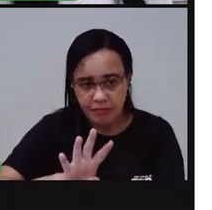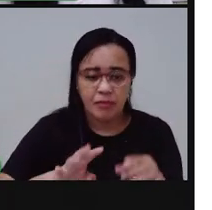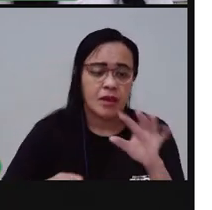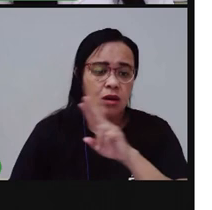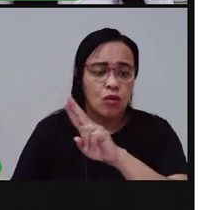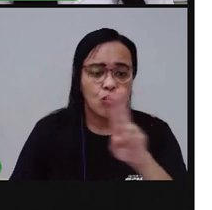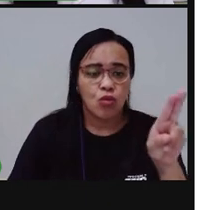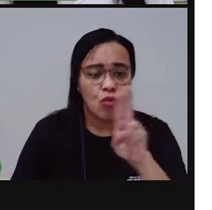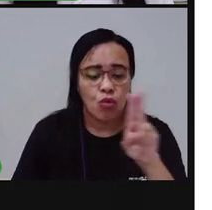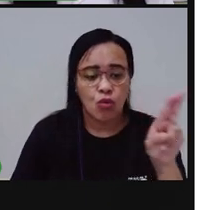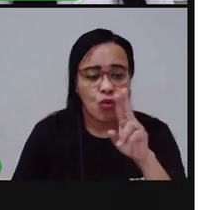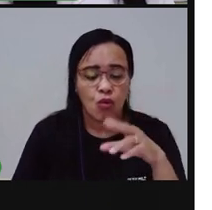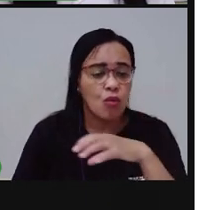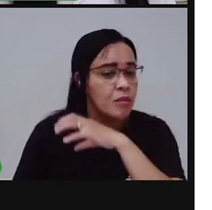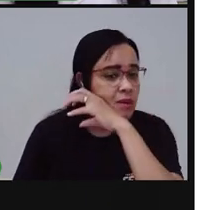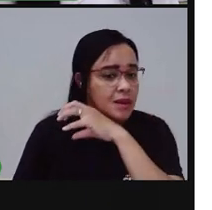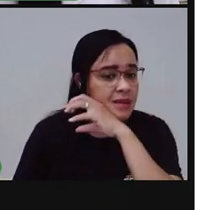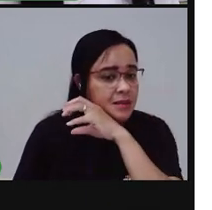que você encontrou na rua.